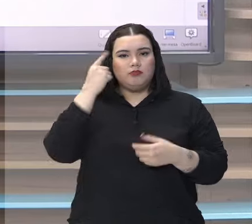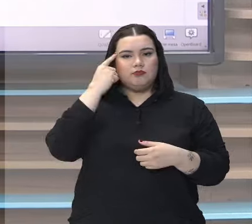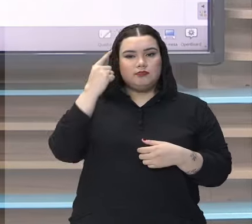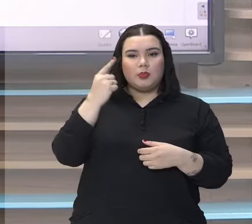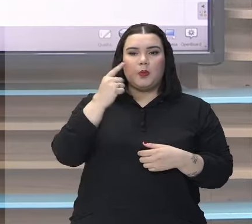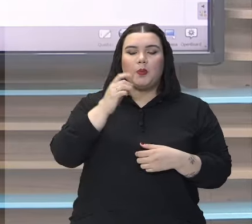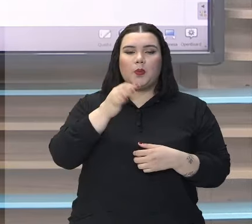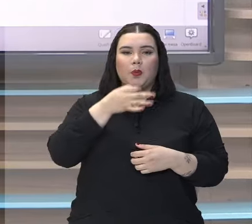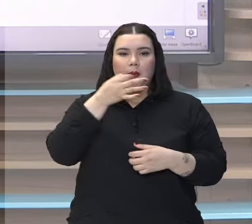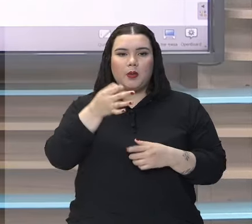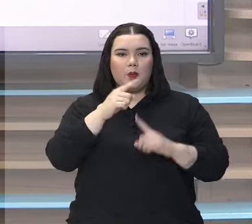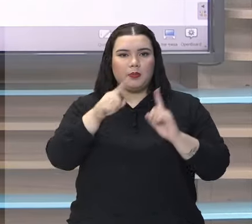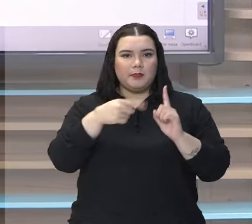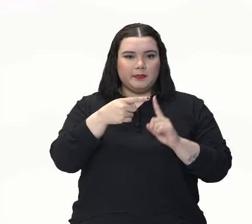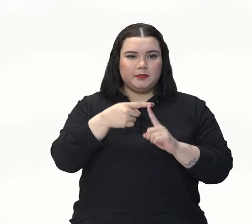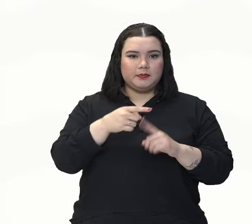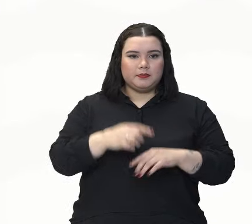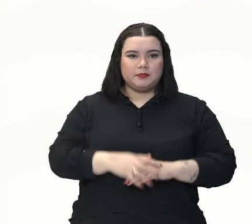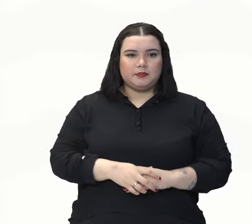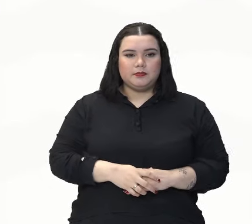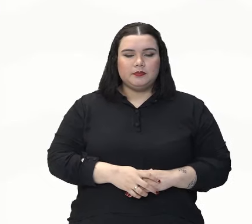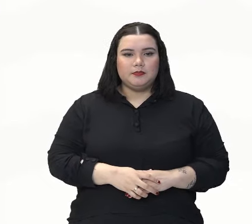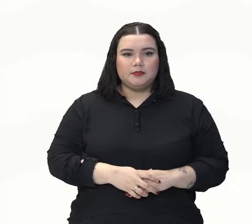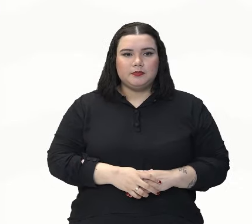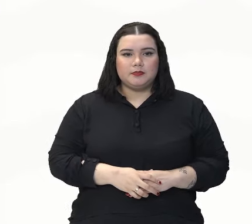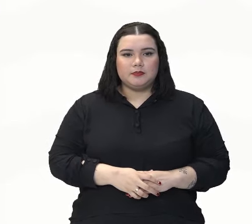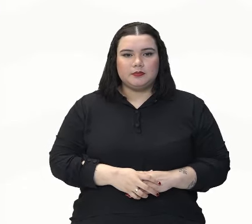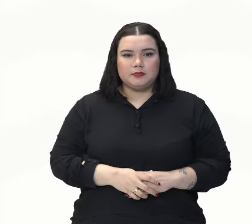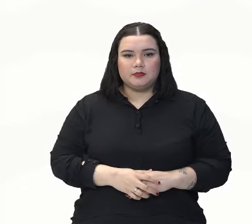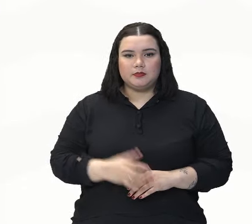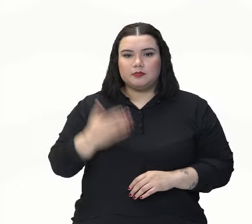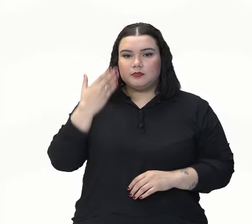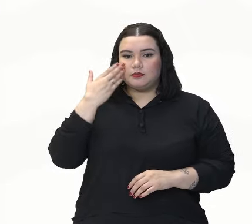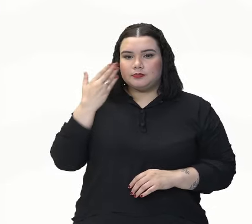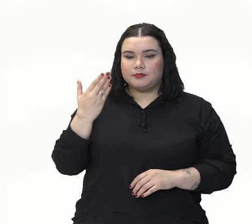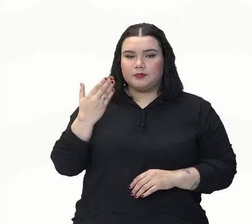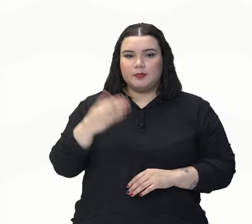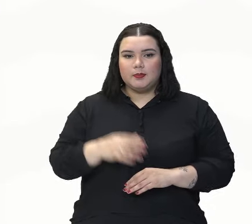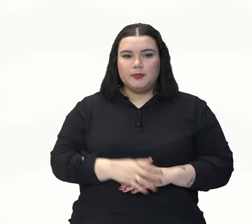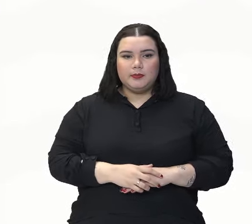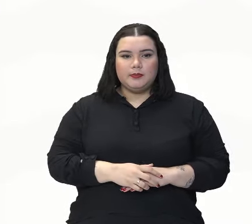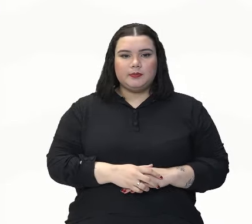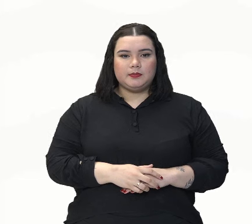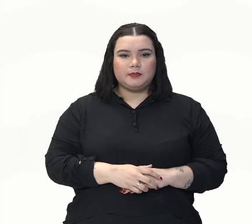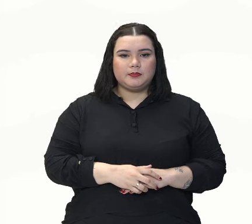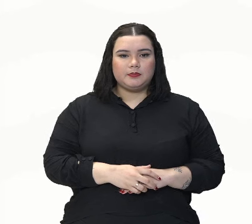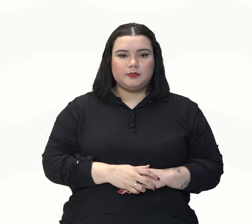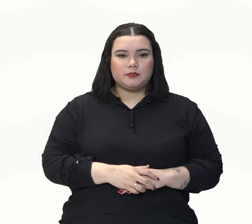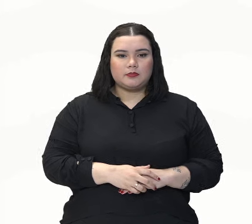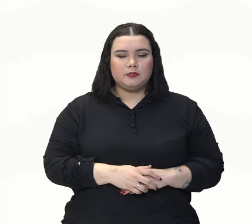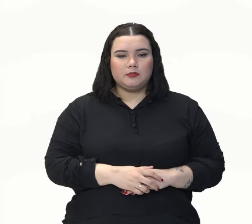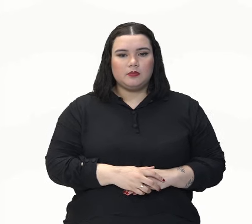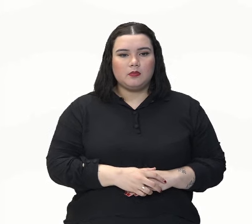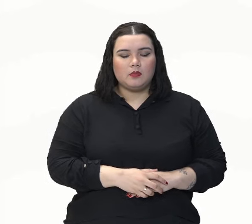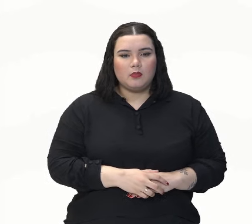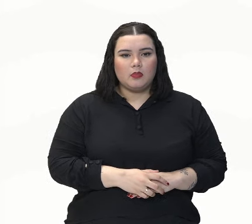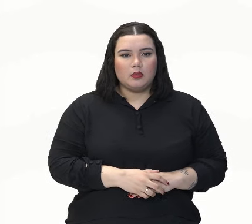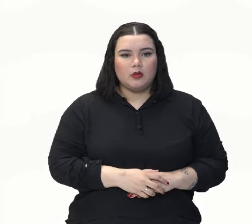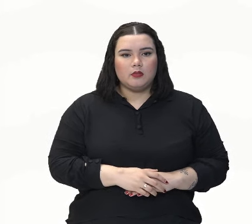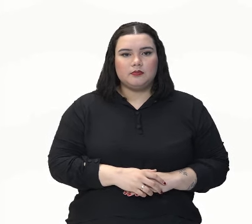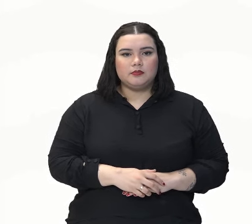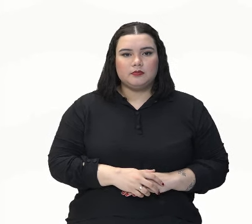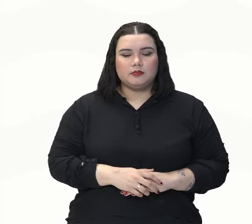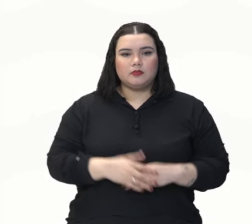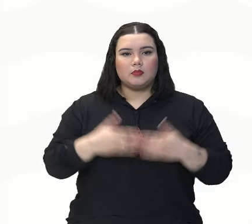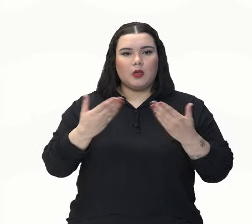traz. Então, para o nosso texto, fazer uma análise, né? Então, você,